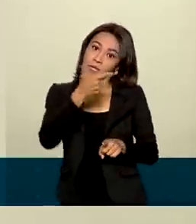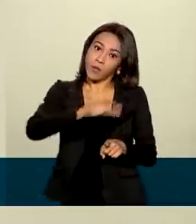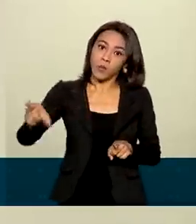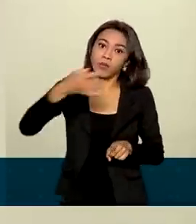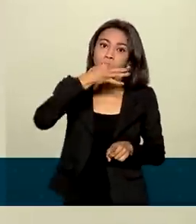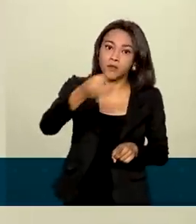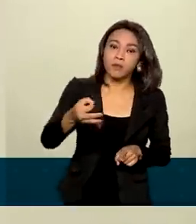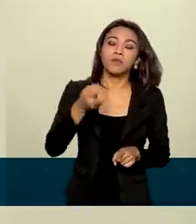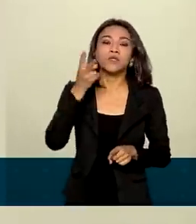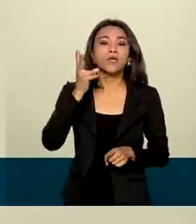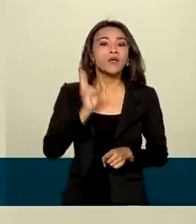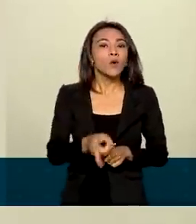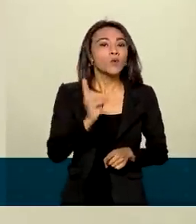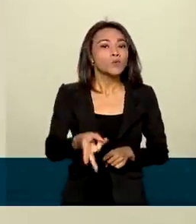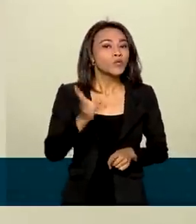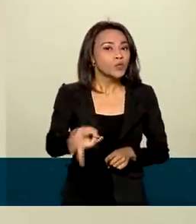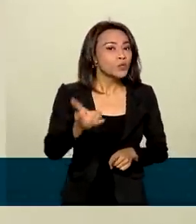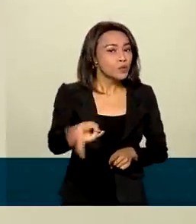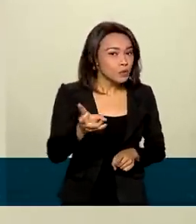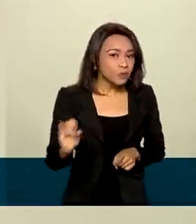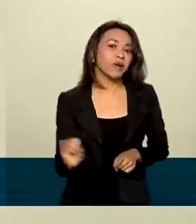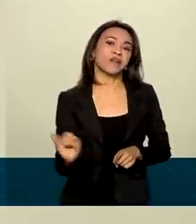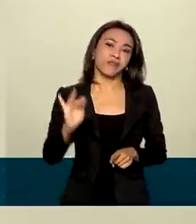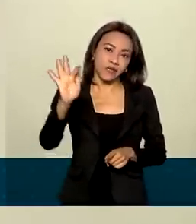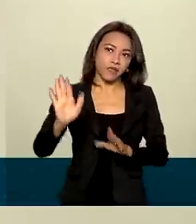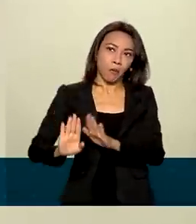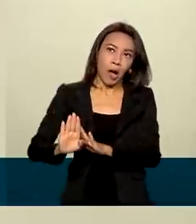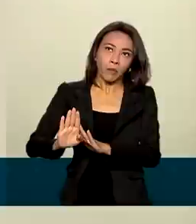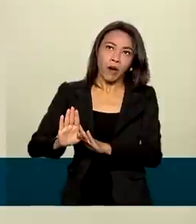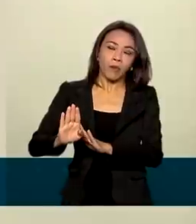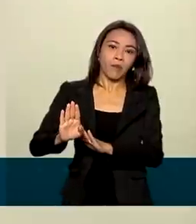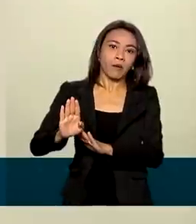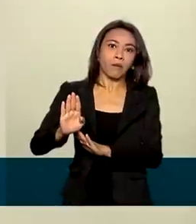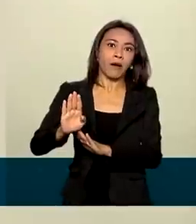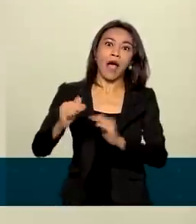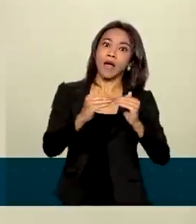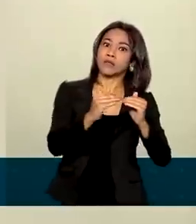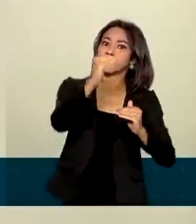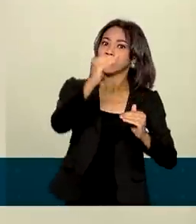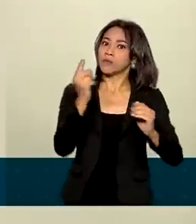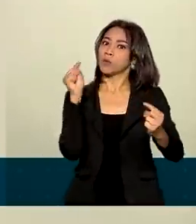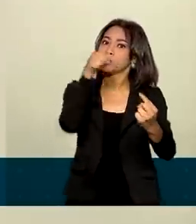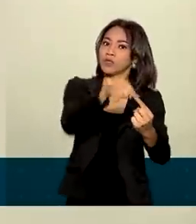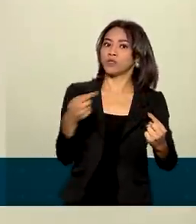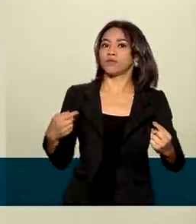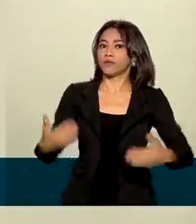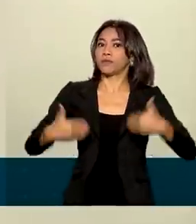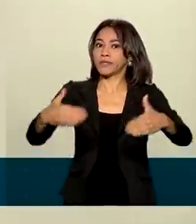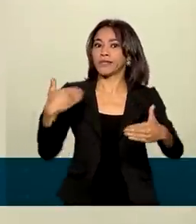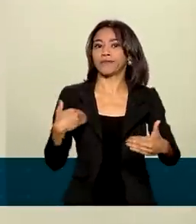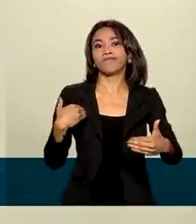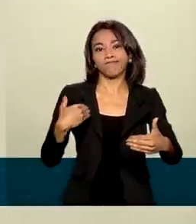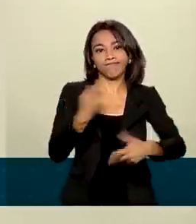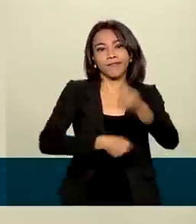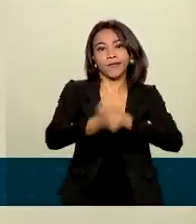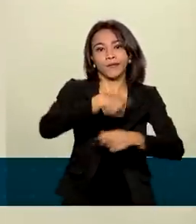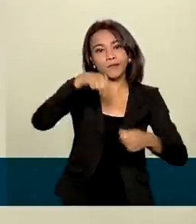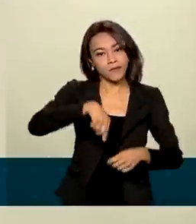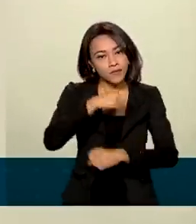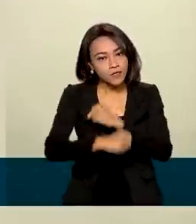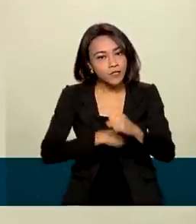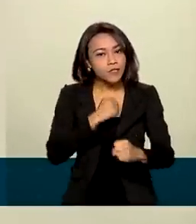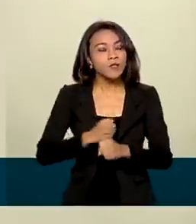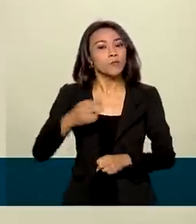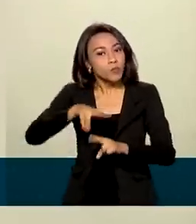a persistência da inflação em níveis muito superiores à meta do Ministério da Economia para este ano, o que fez com que